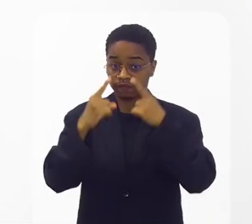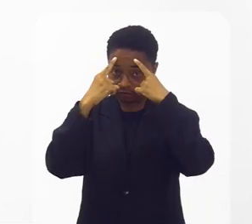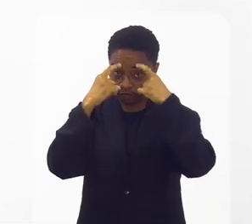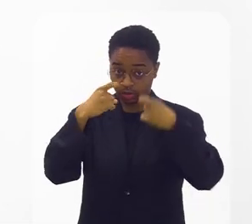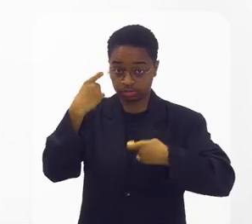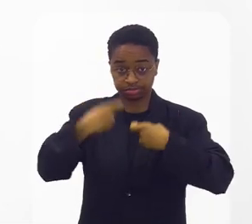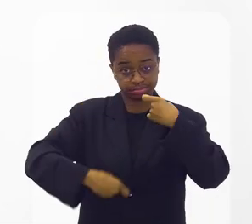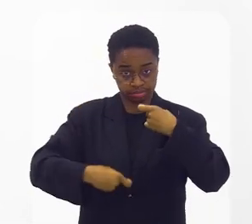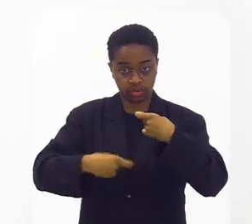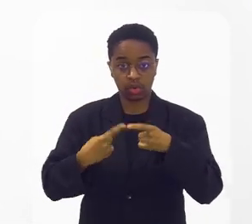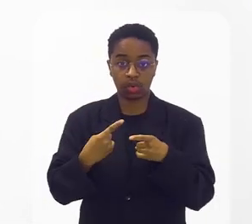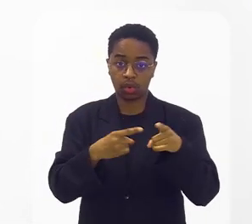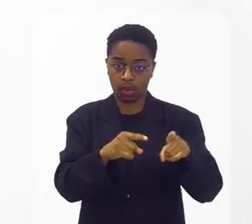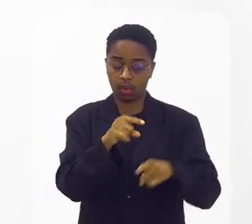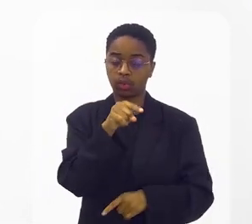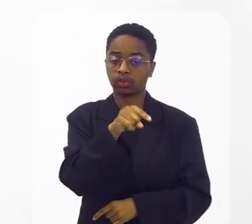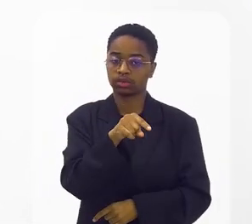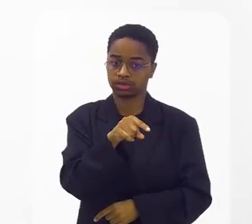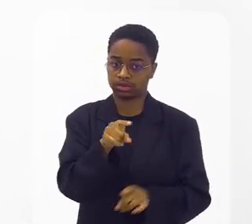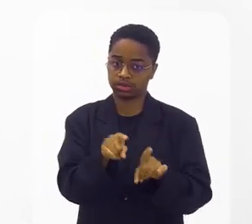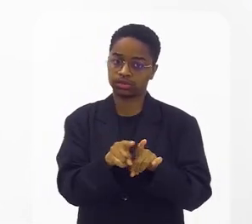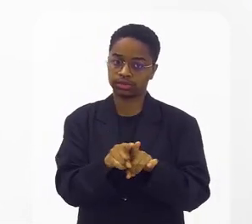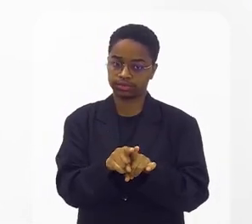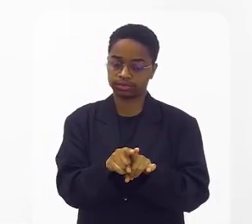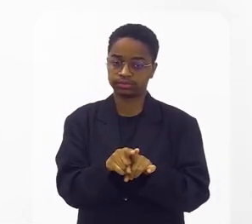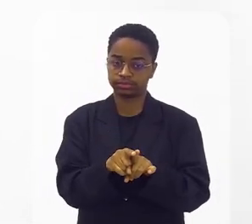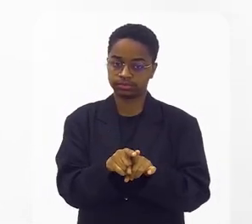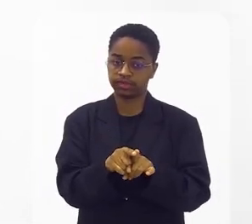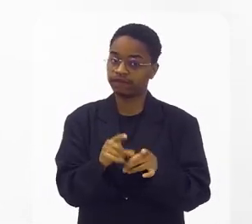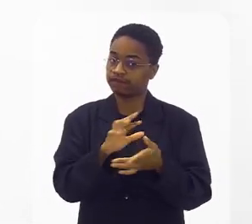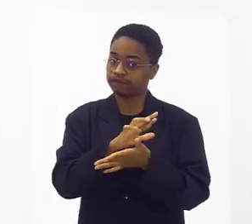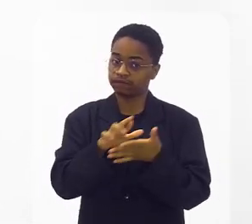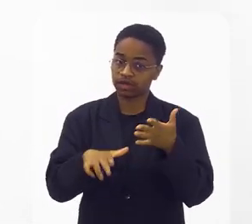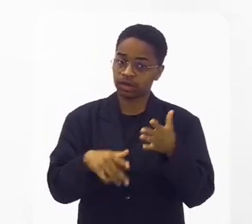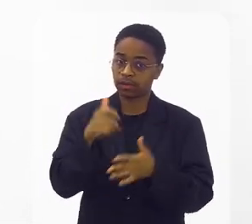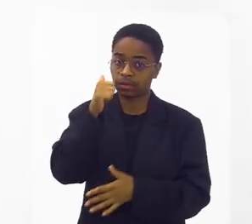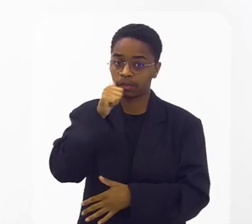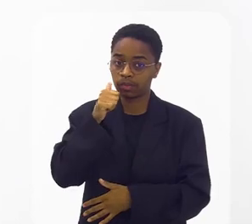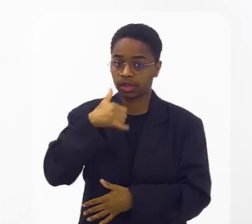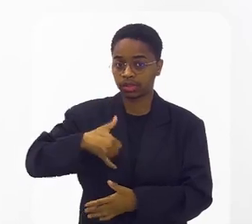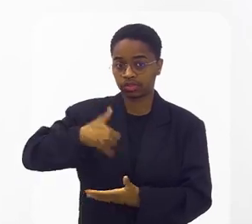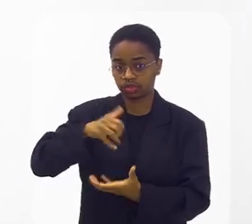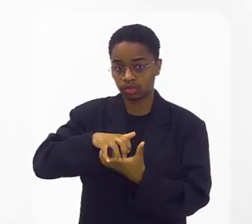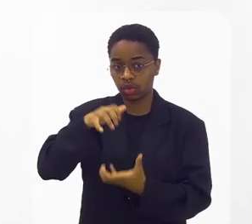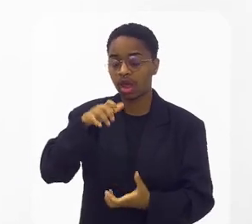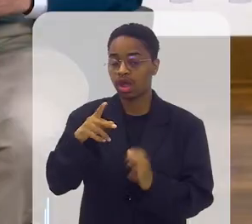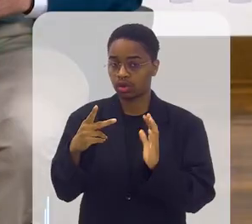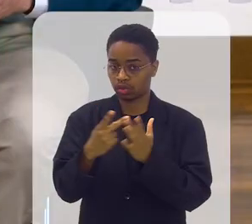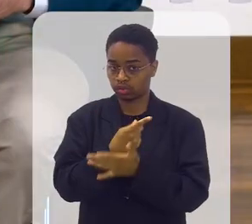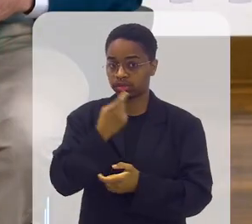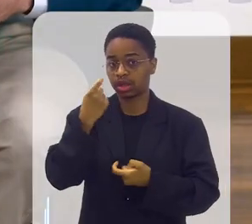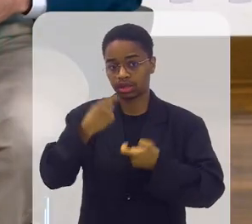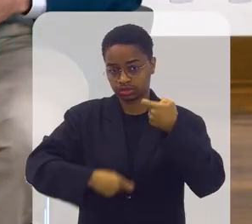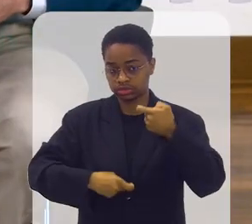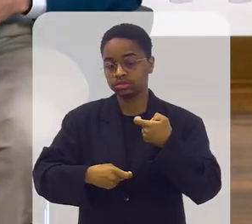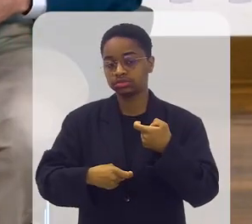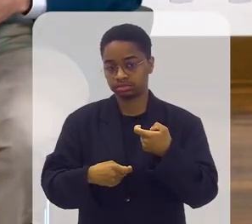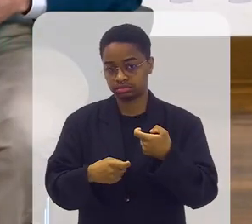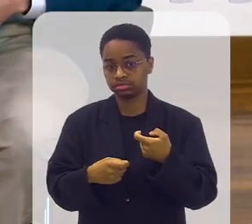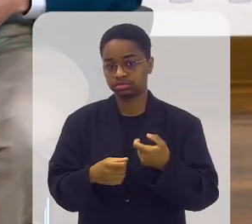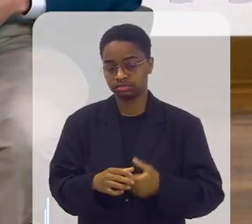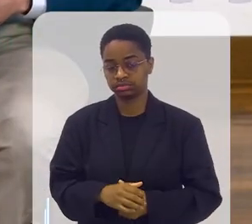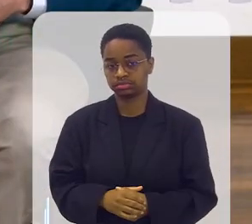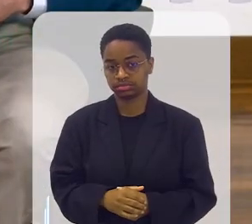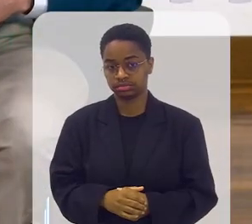com violência sexual da pessoa idosa. Muitas mulheres idosas têm sido vítimas de